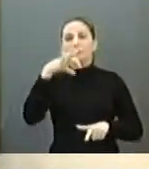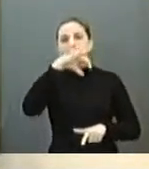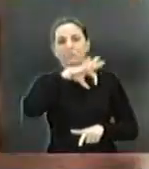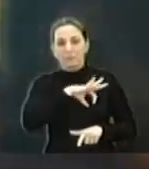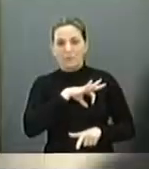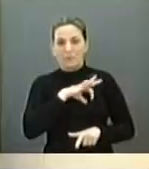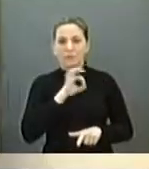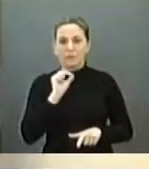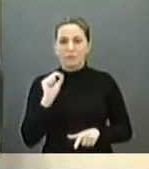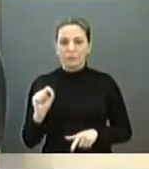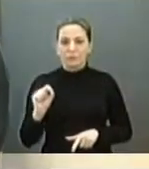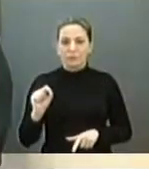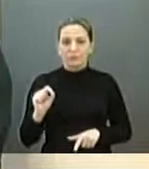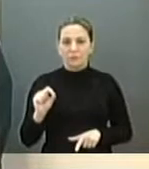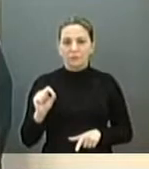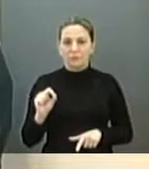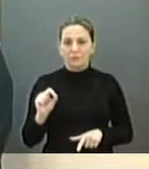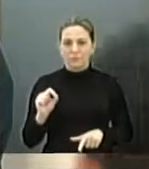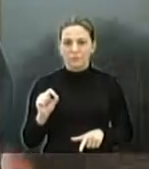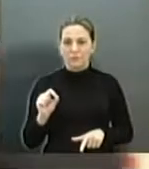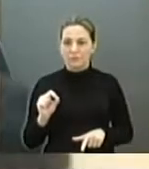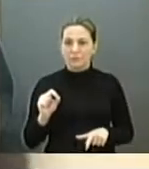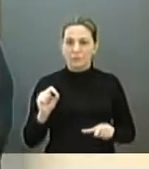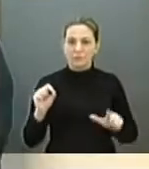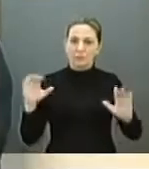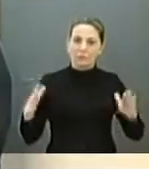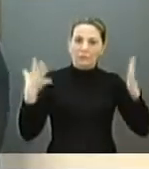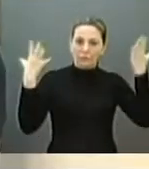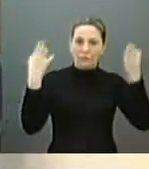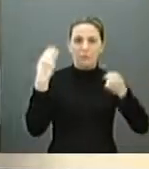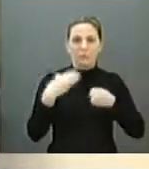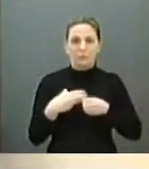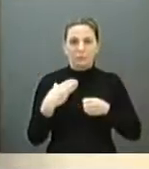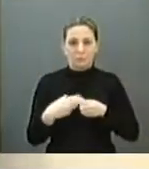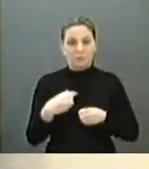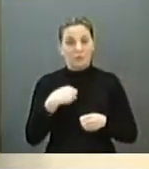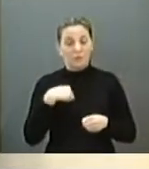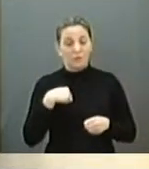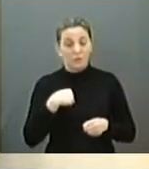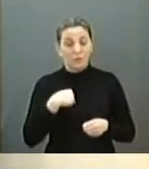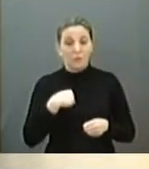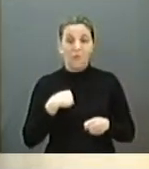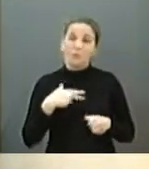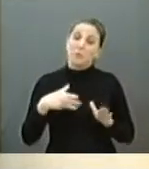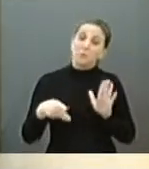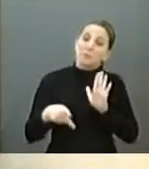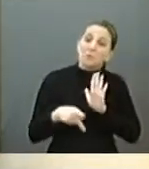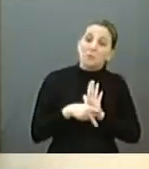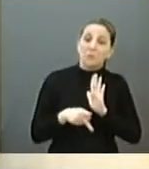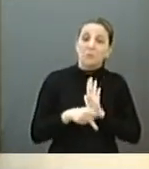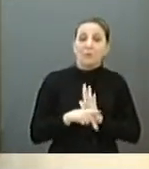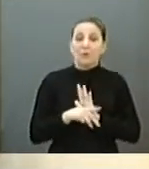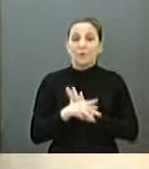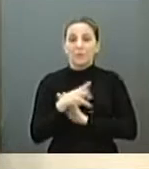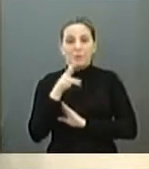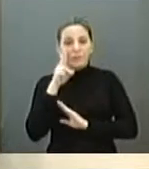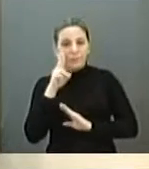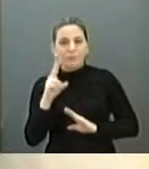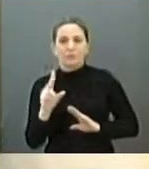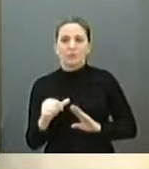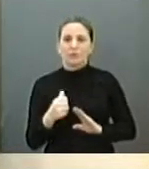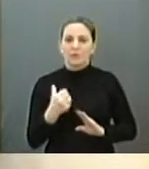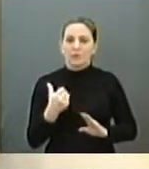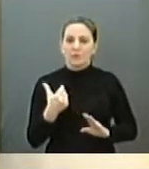Em que pese aí alguma comemoração do município, eu particularmente acho que vigésimo segundo